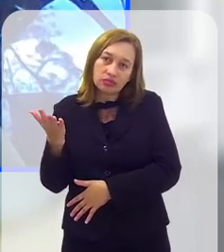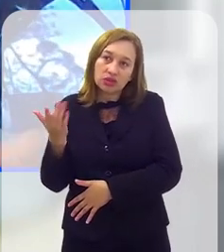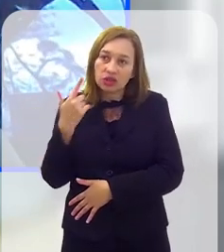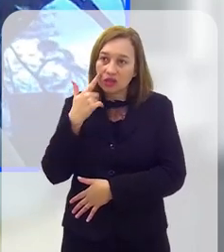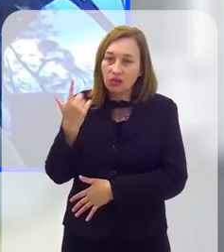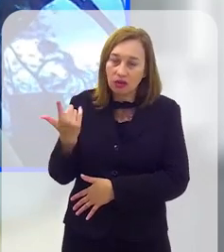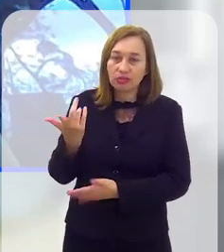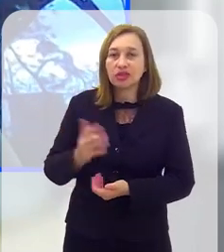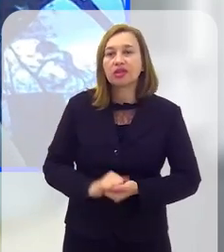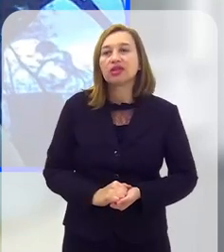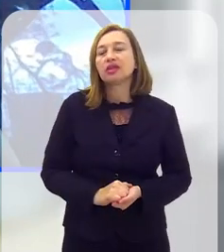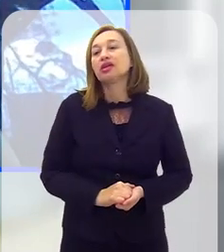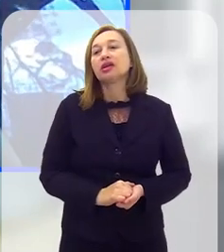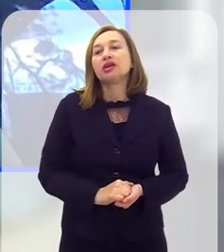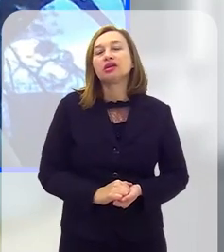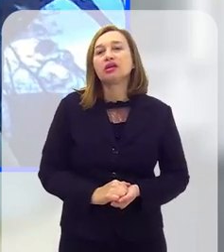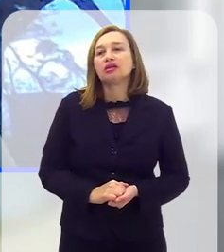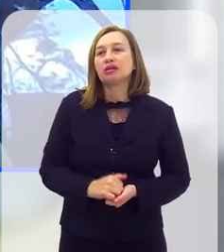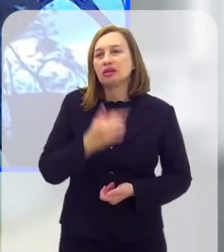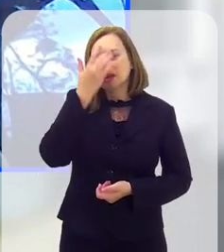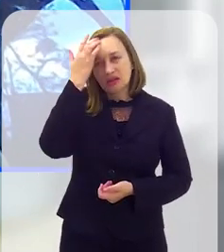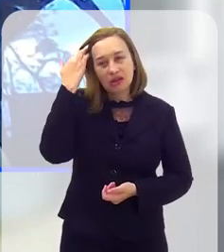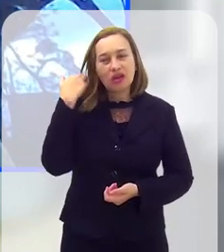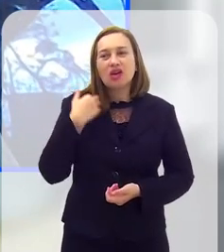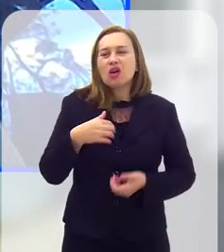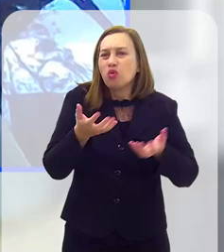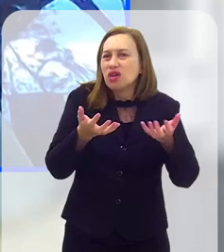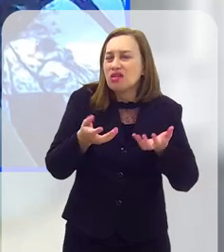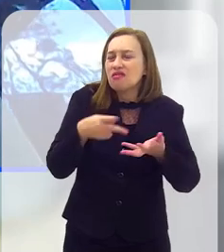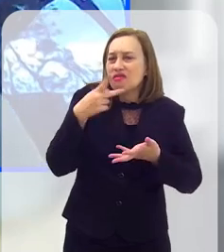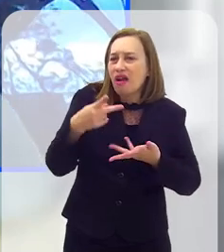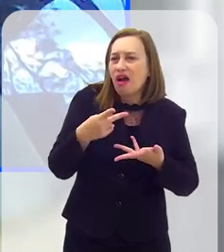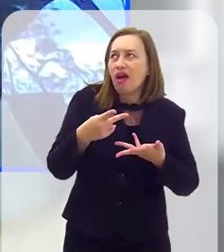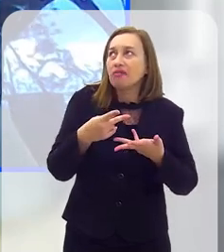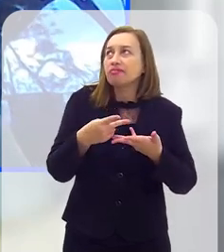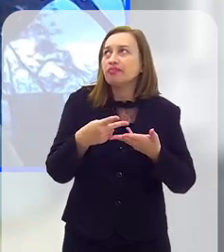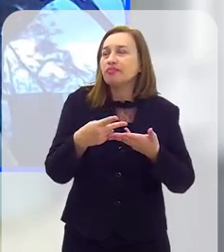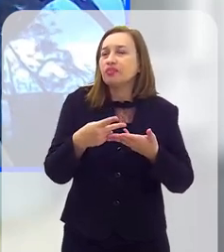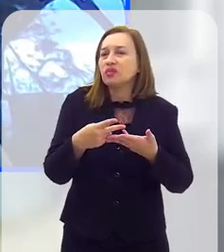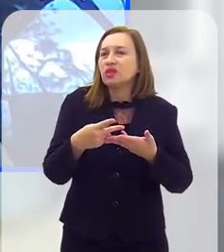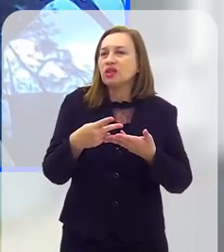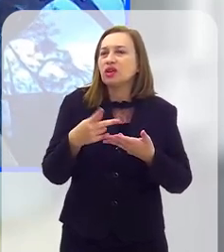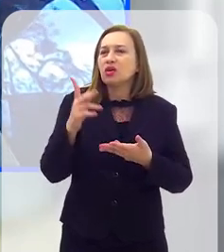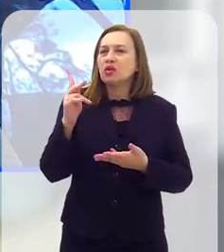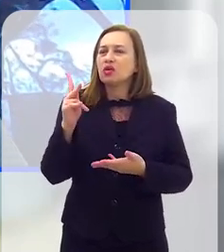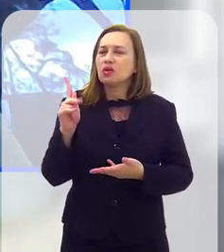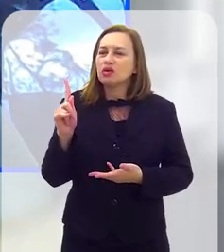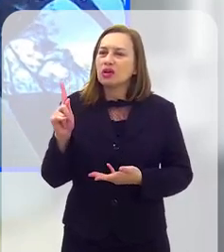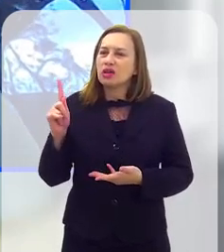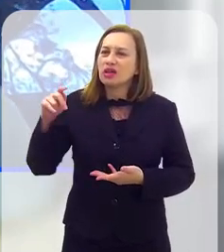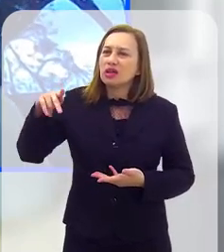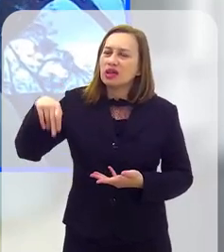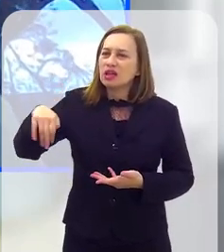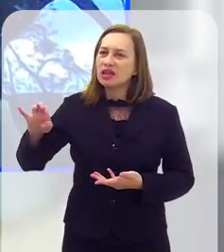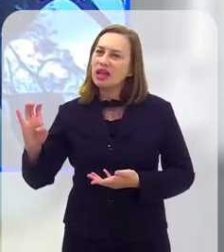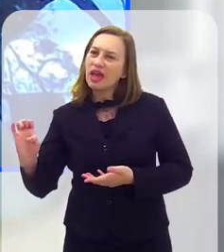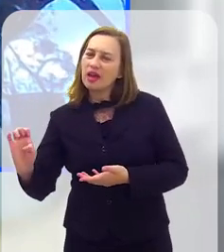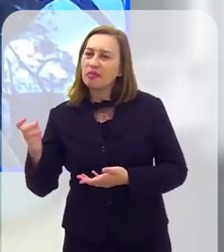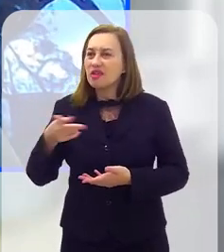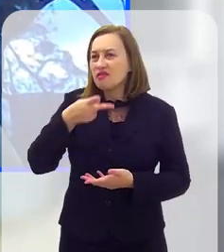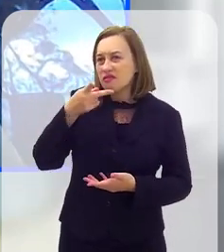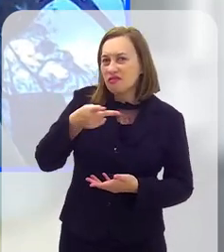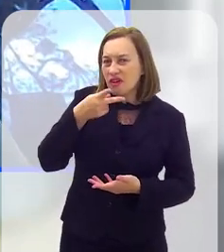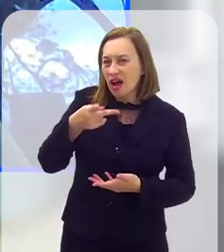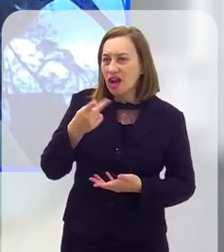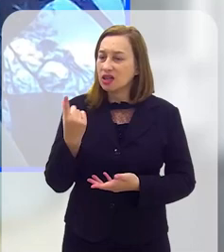que proporções muito maiores, mas do que temos hoje em Teresópolis. Eu só queria colocar um ponto que o Guilherme